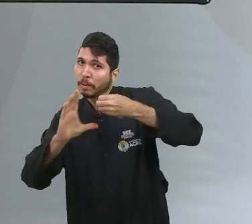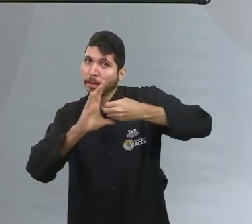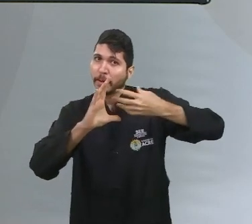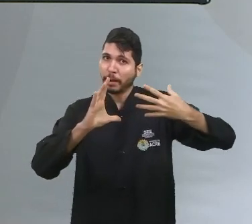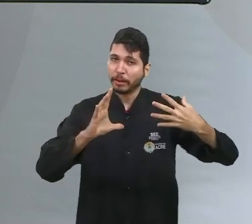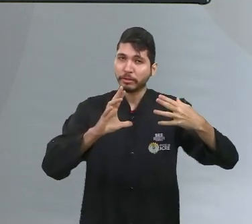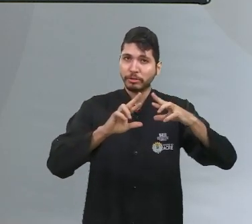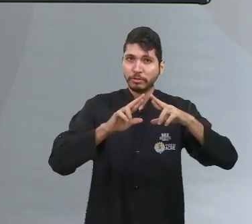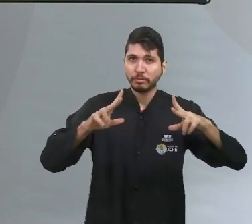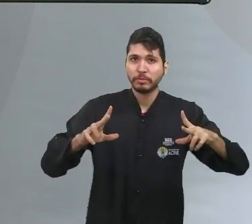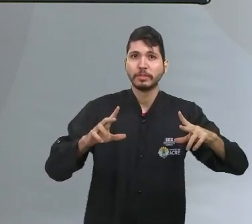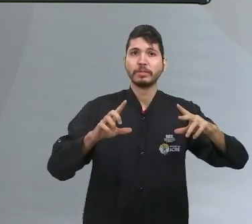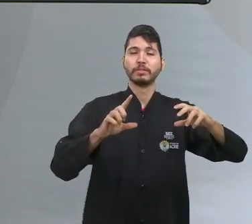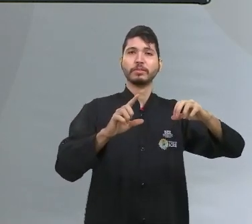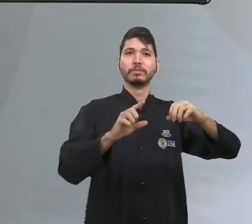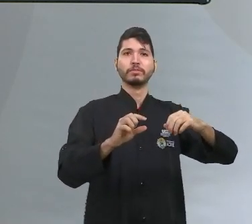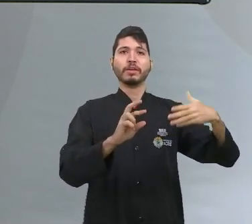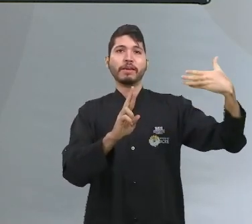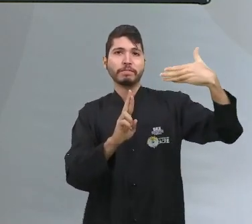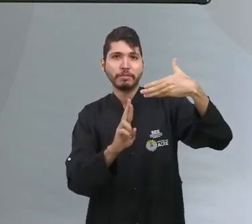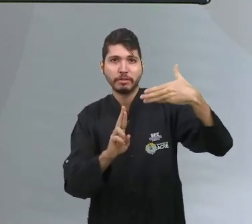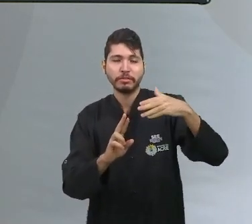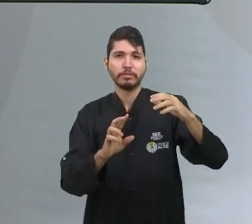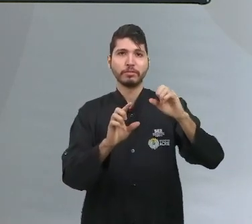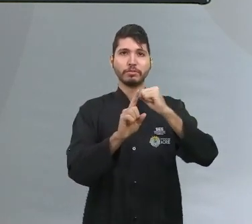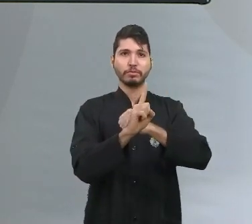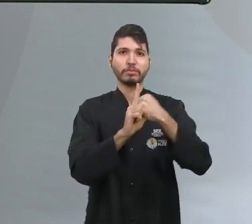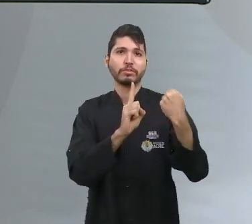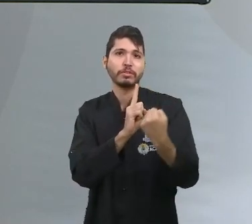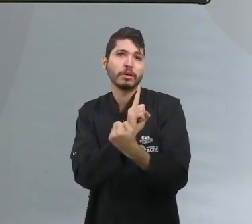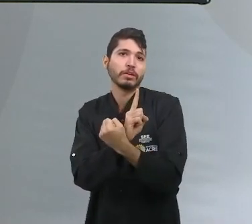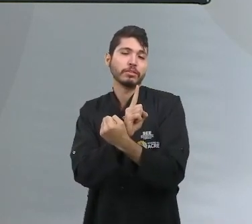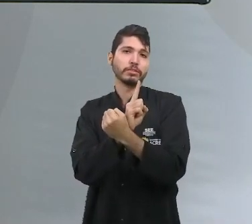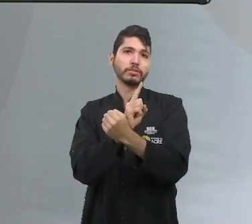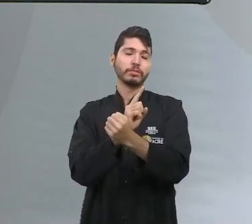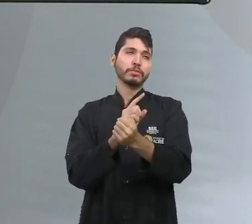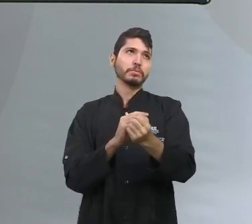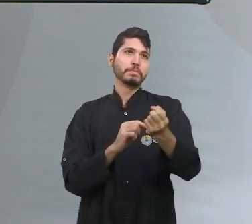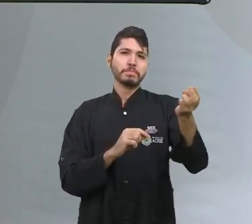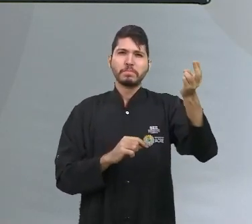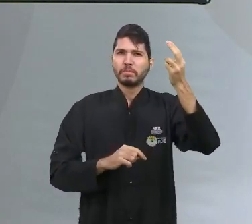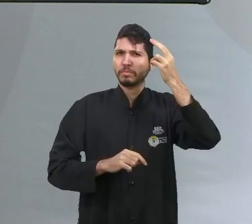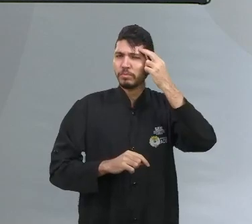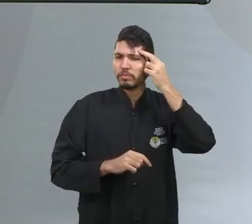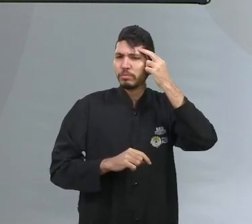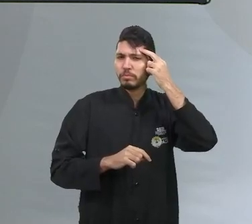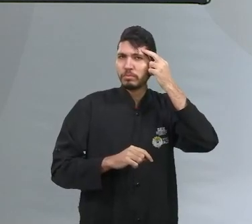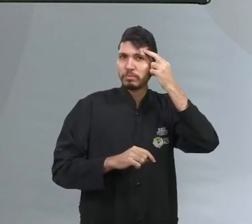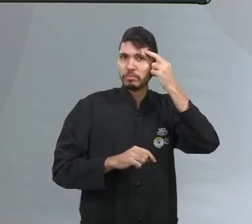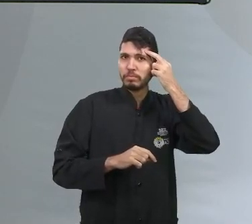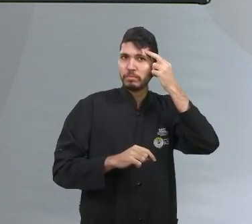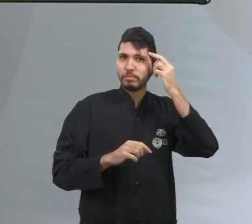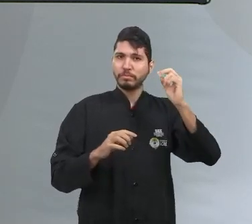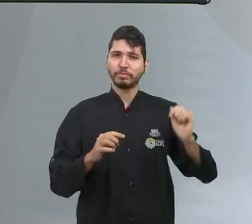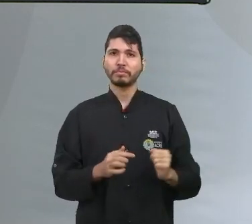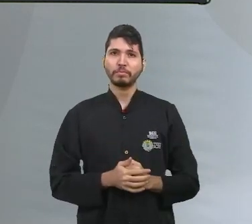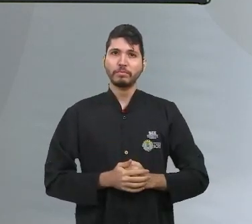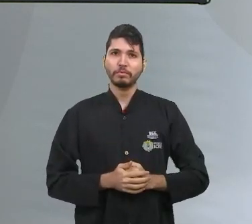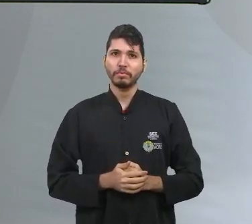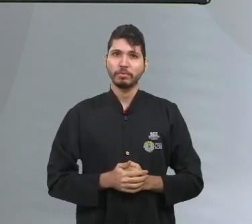sociais, cada um com a sua cultura, que, combinados entre si,